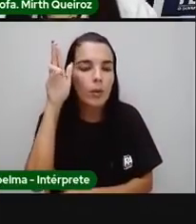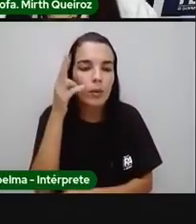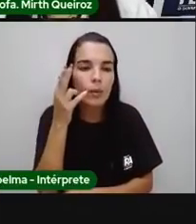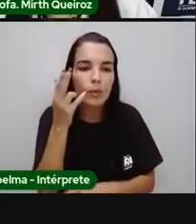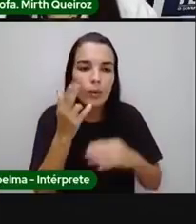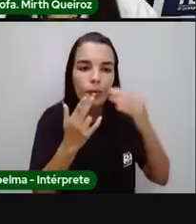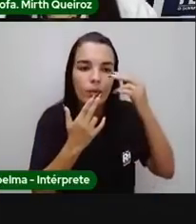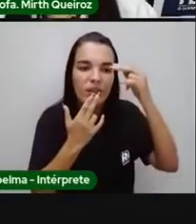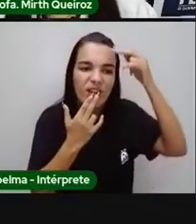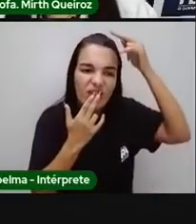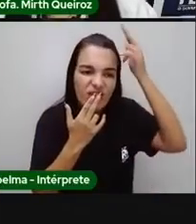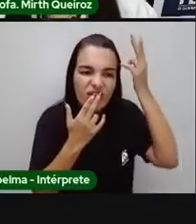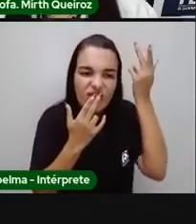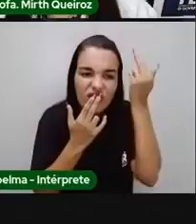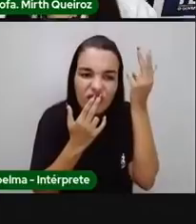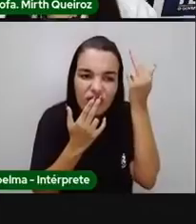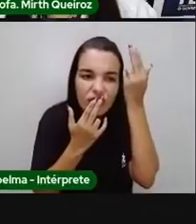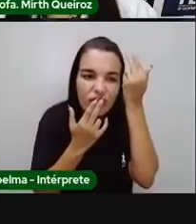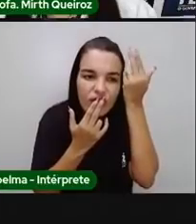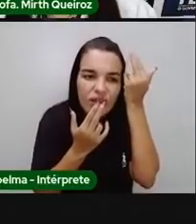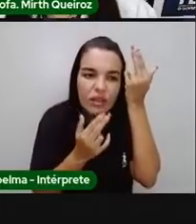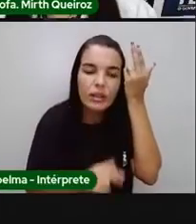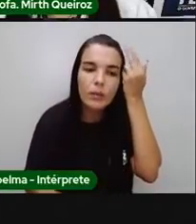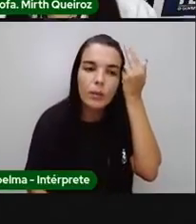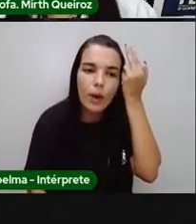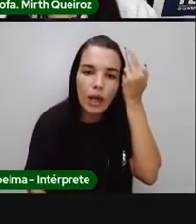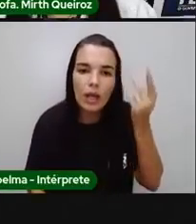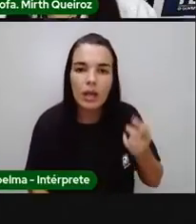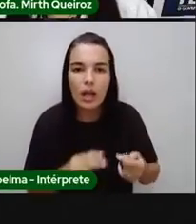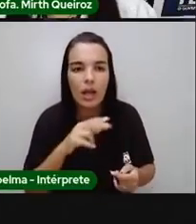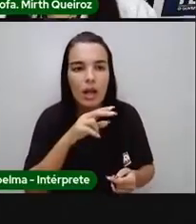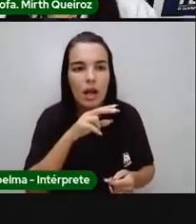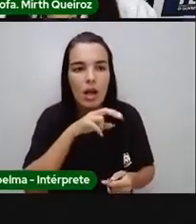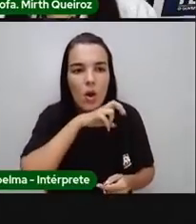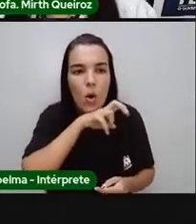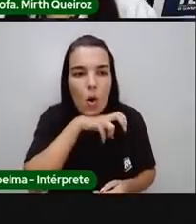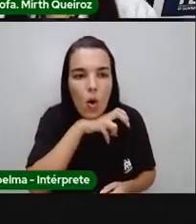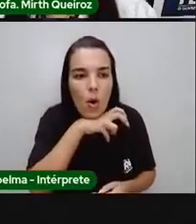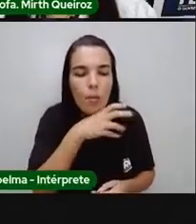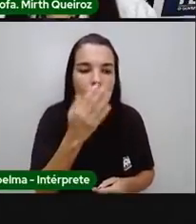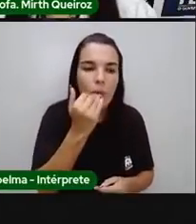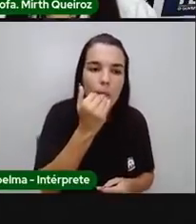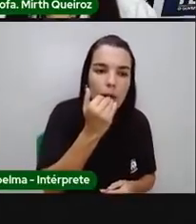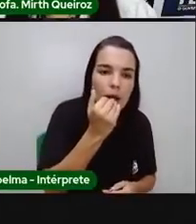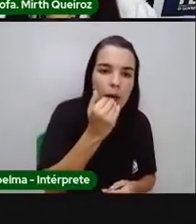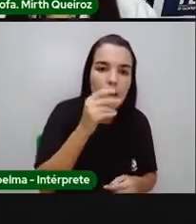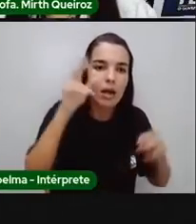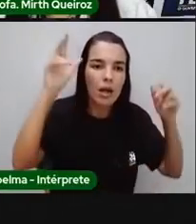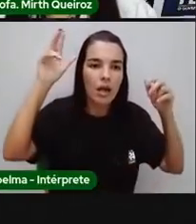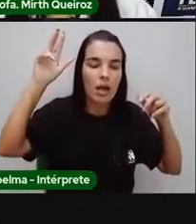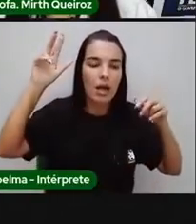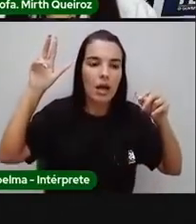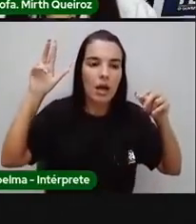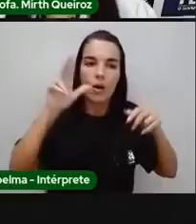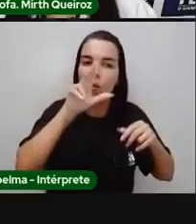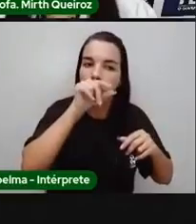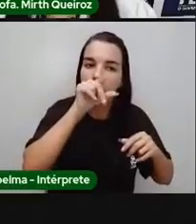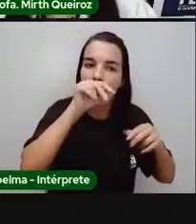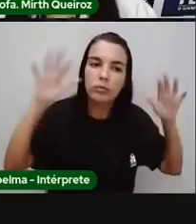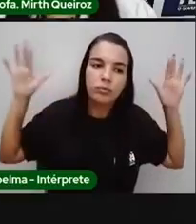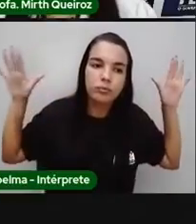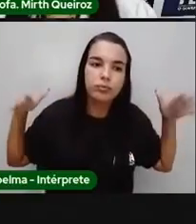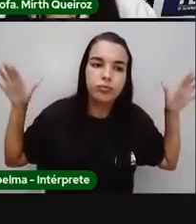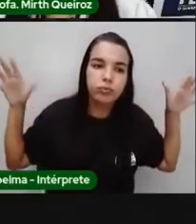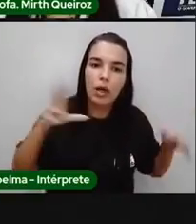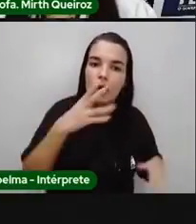comida pela cobra. E a cobra foi comida aqui pelo gavião. O que que aconteceria se o